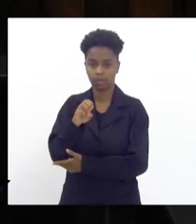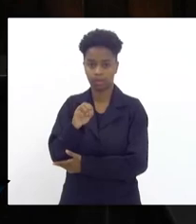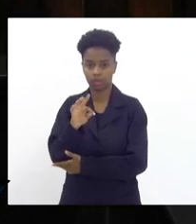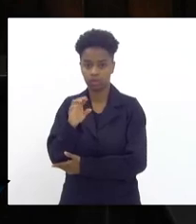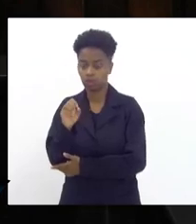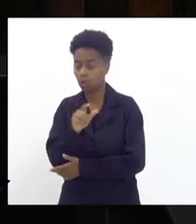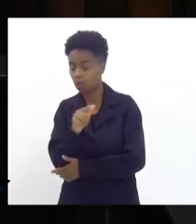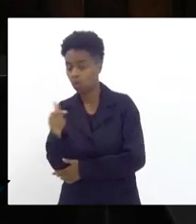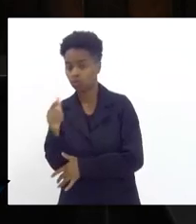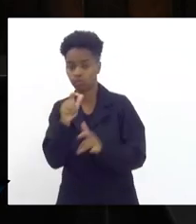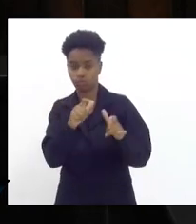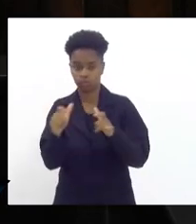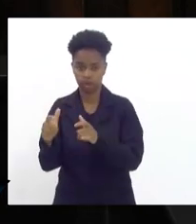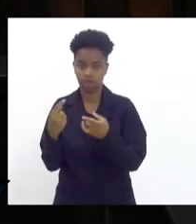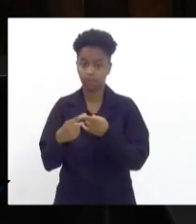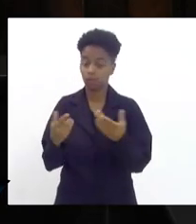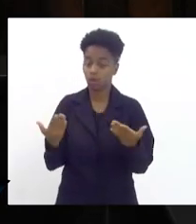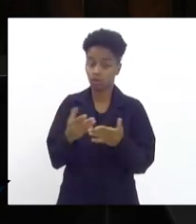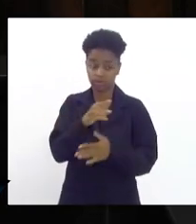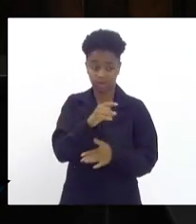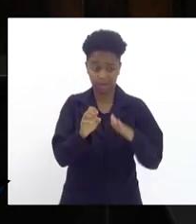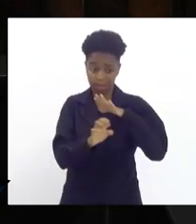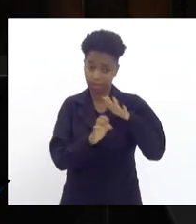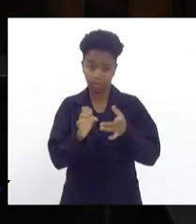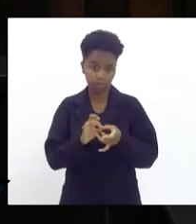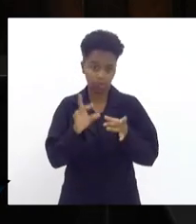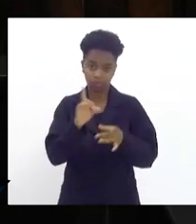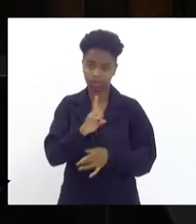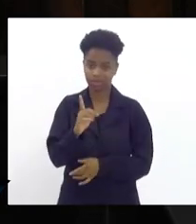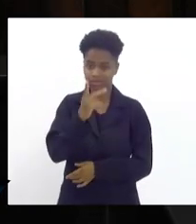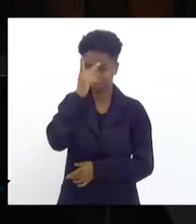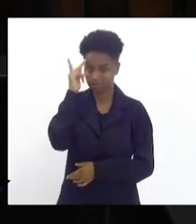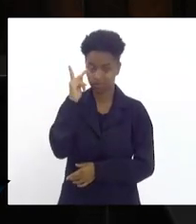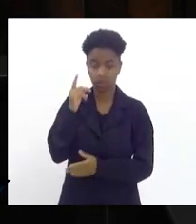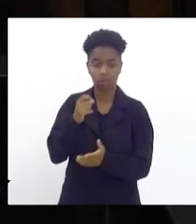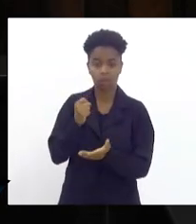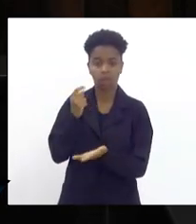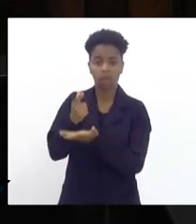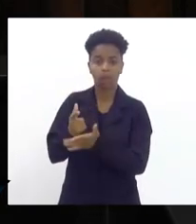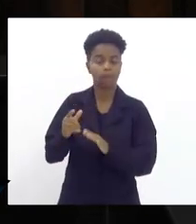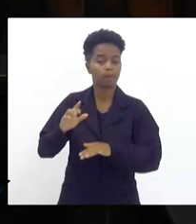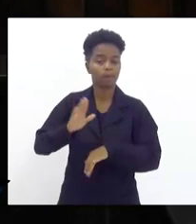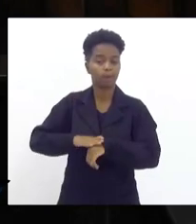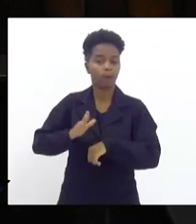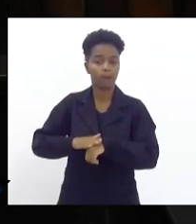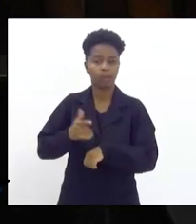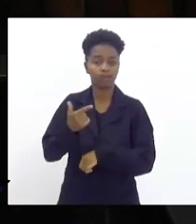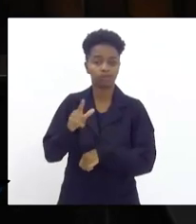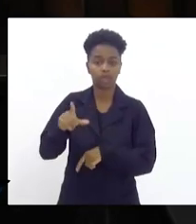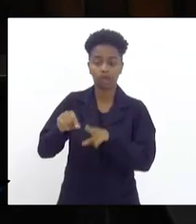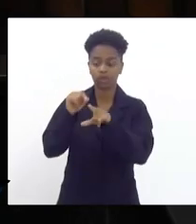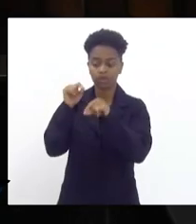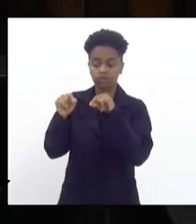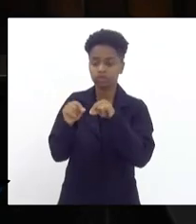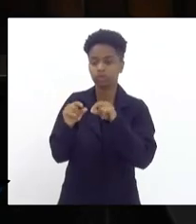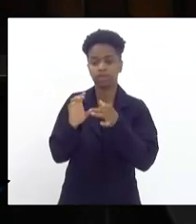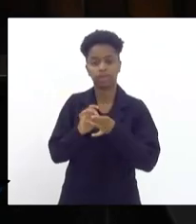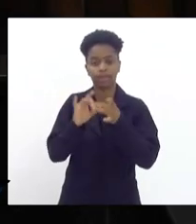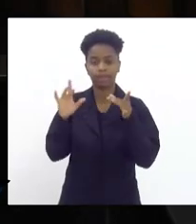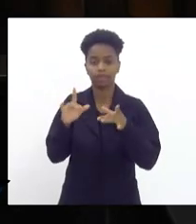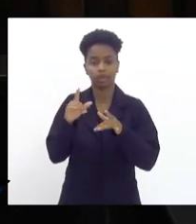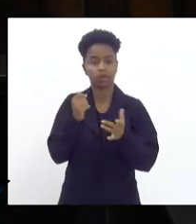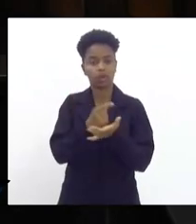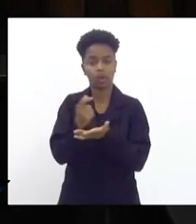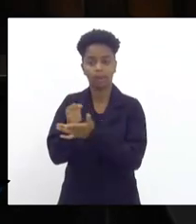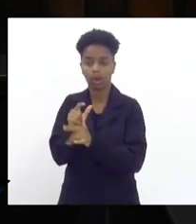a concessionária não permite que o usuário tenha a opção e a liberdade de comprar o hidrômetro